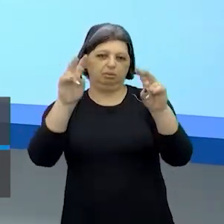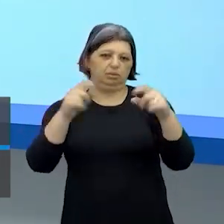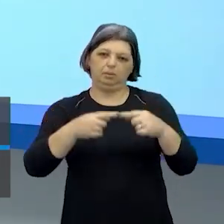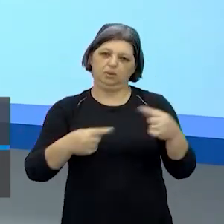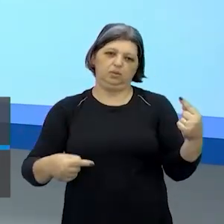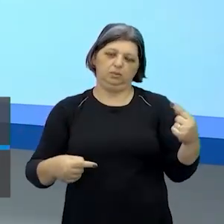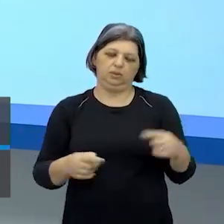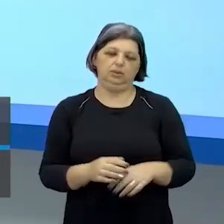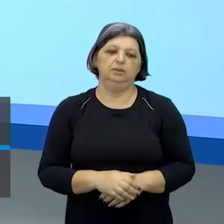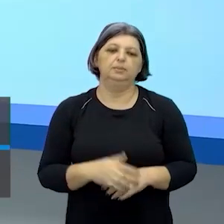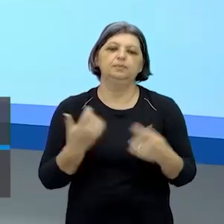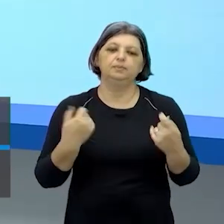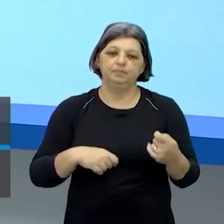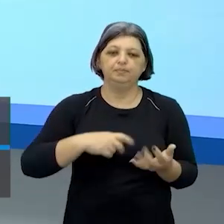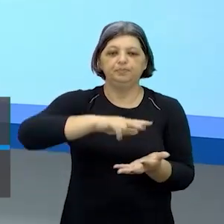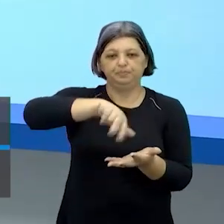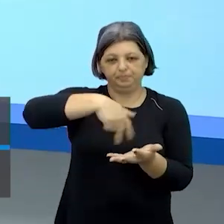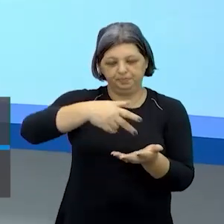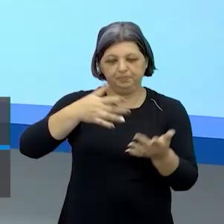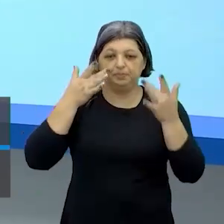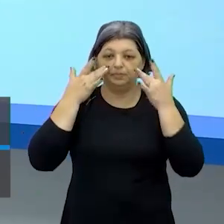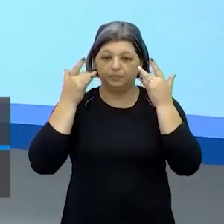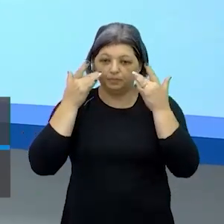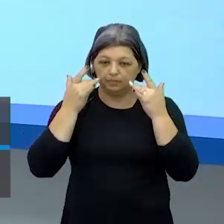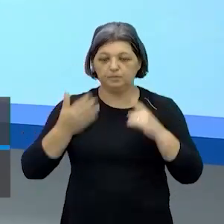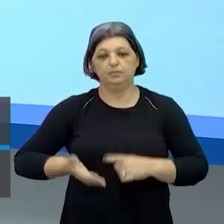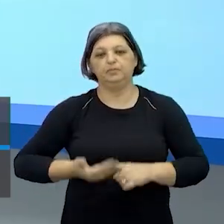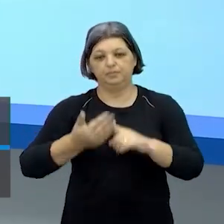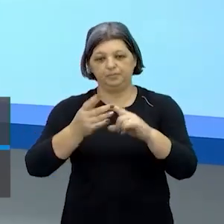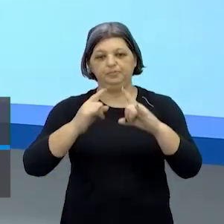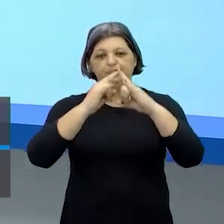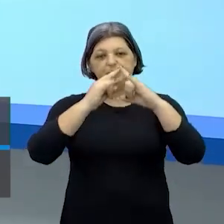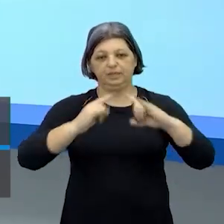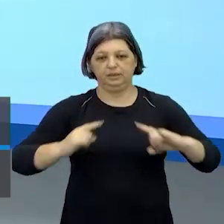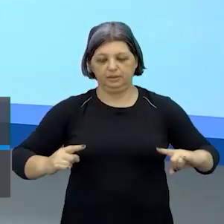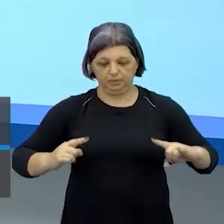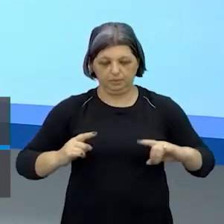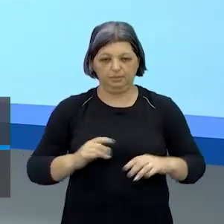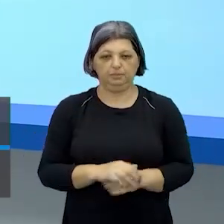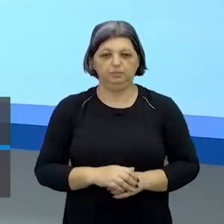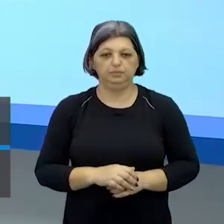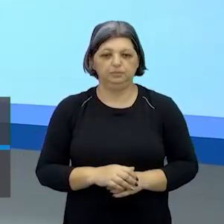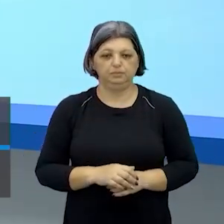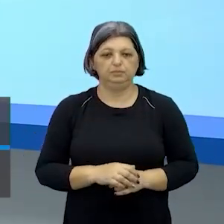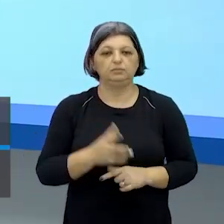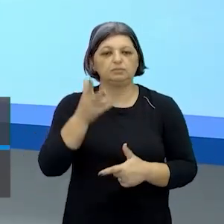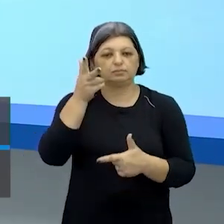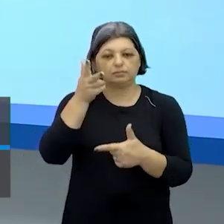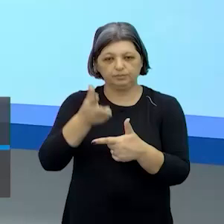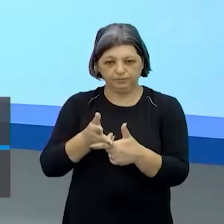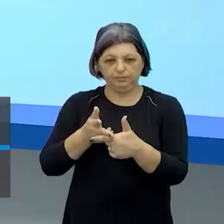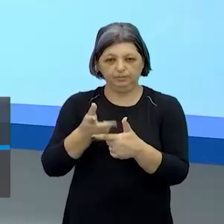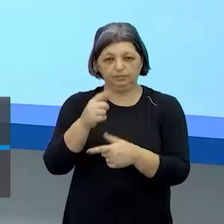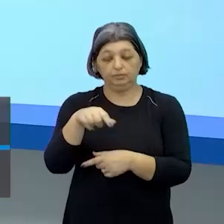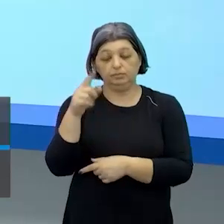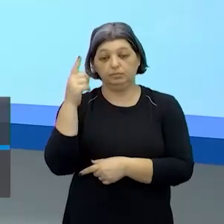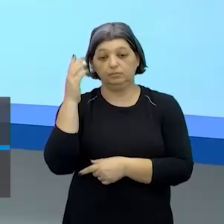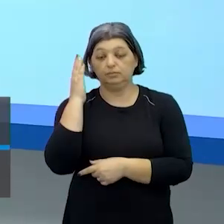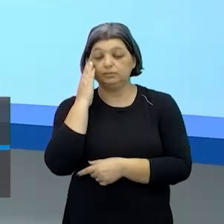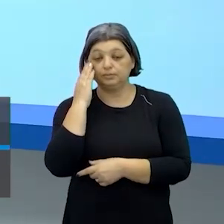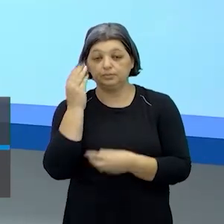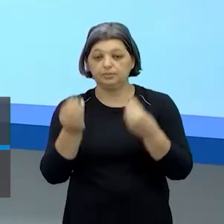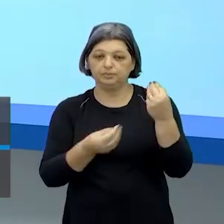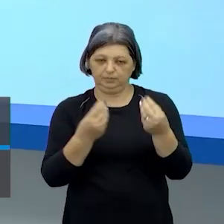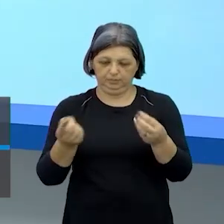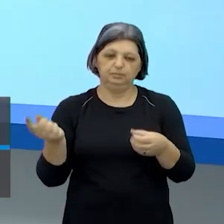conversando bastante sobre dança teatro circo e tecnologia eu trouxe um vídeo para gente conversar um pouco para vocês terem uma ideia depois